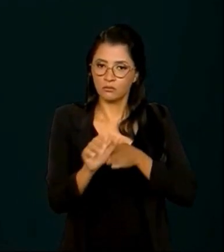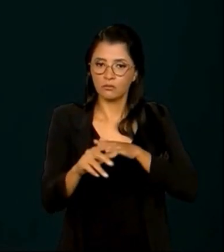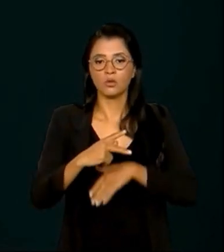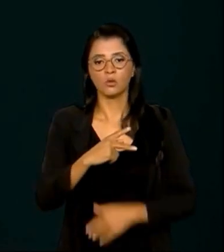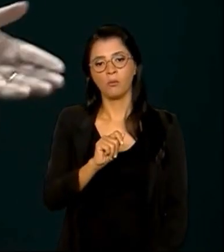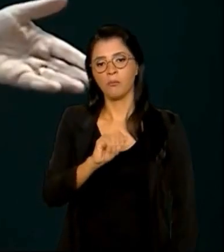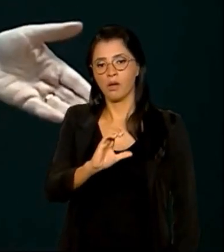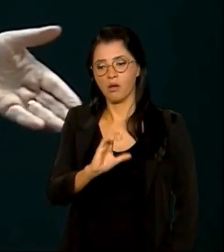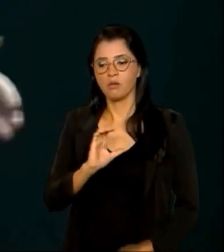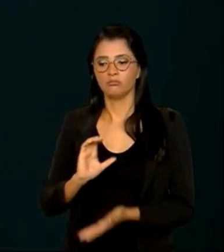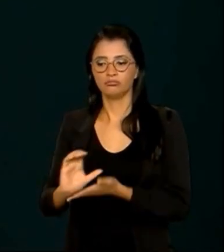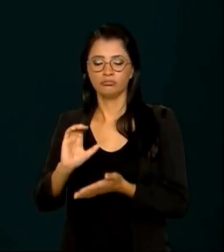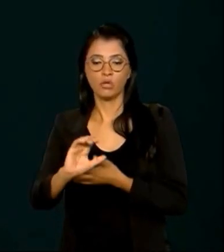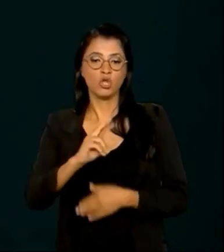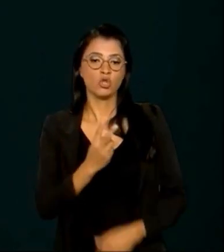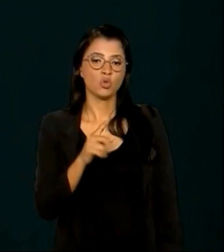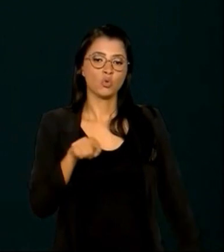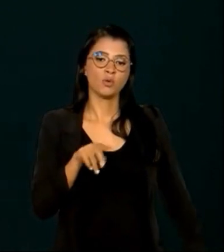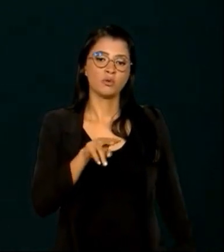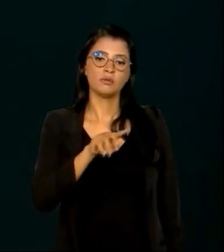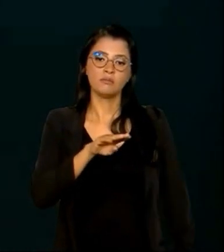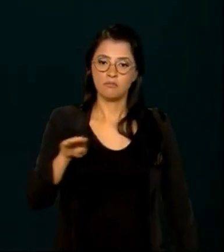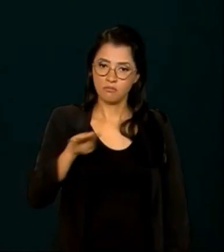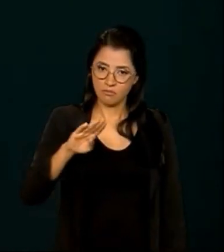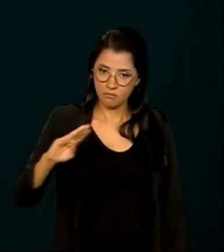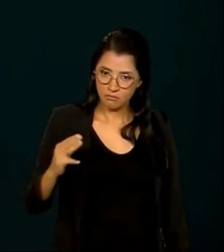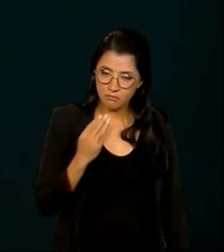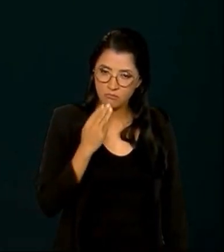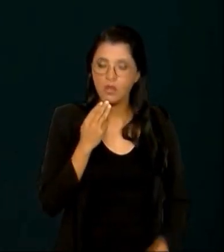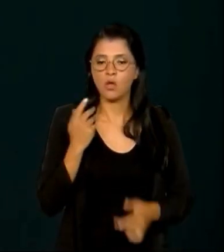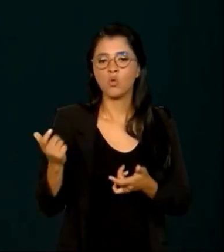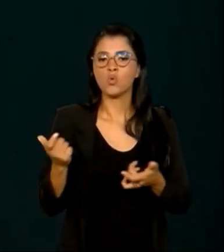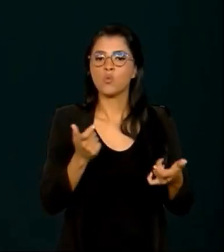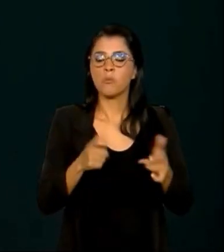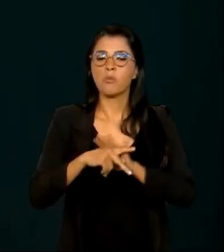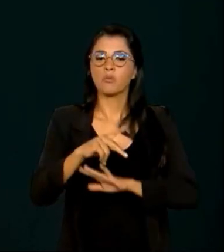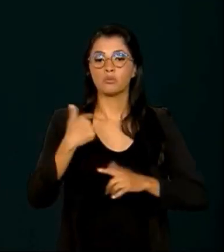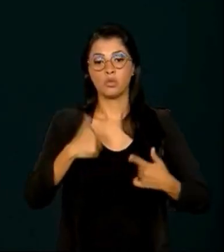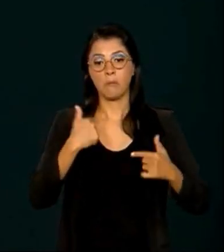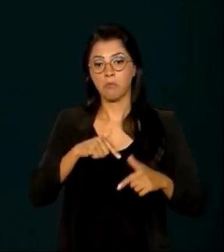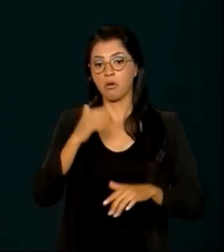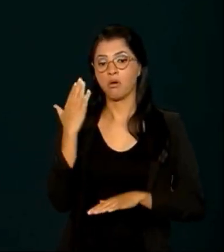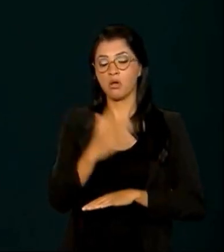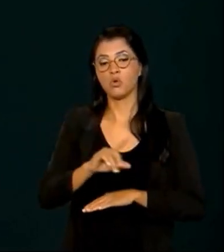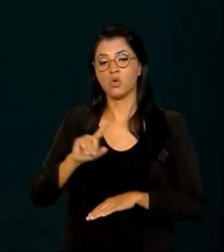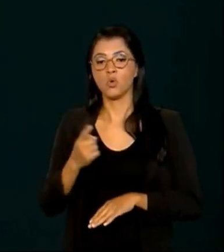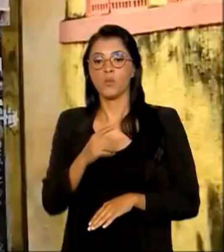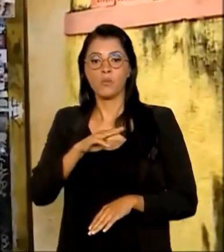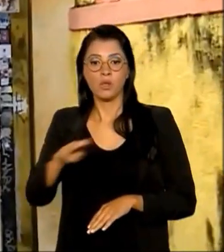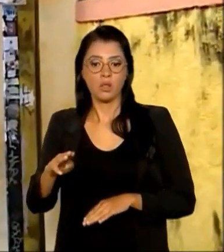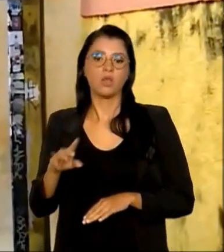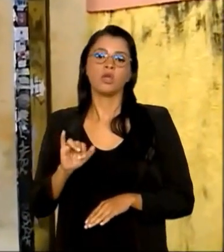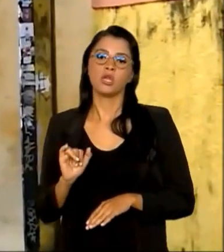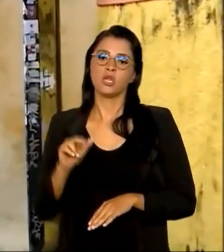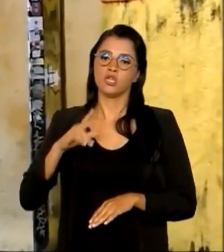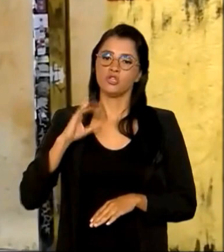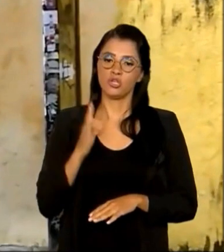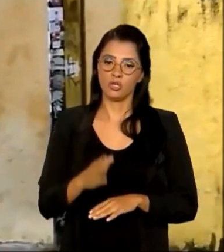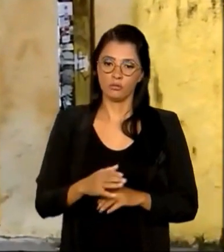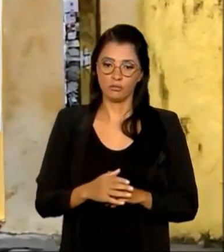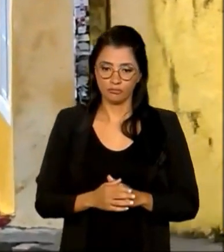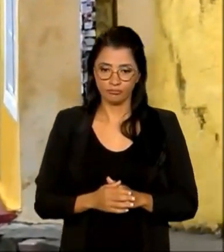do PART, 2,5 milhões de postos de trabalho diretos e 1,5 milhão direto. A